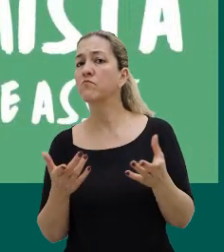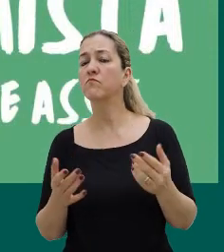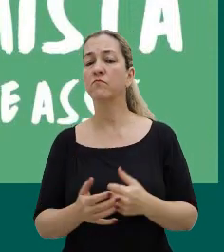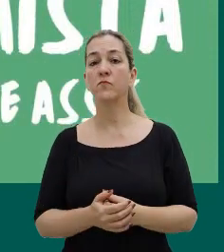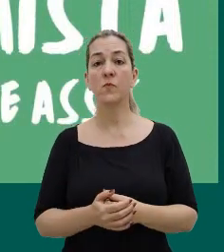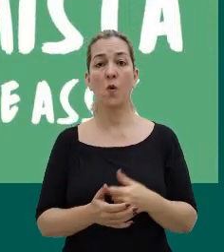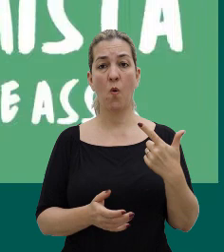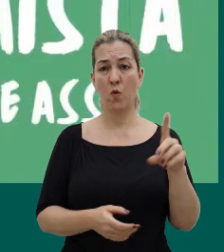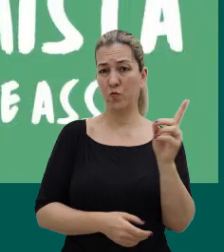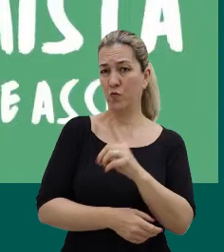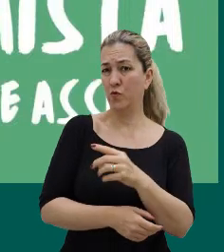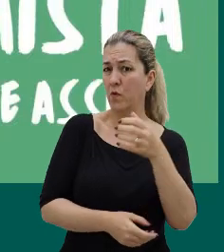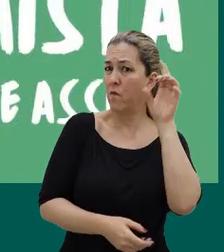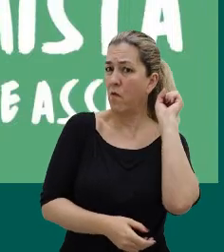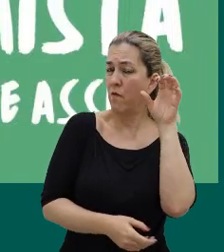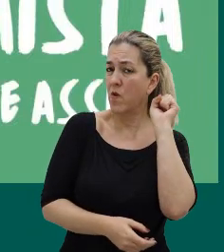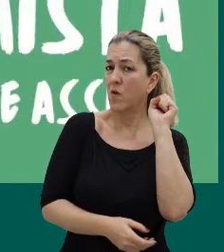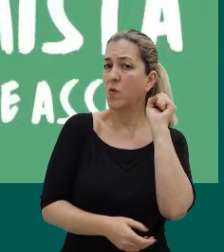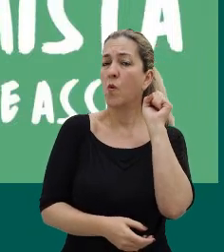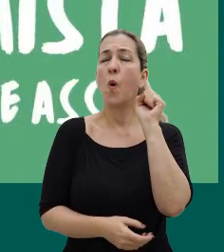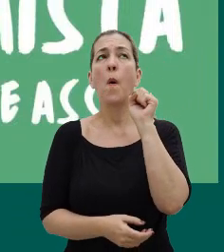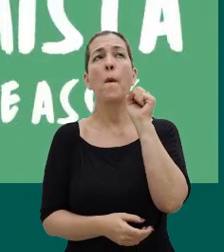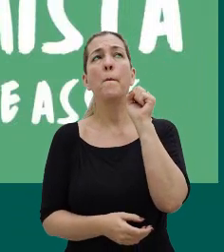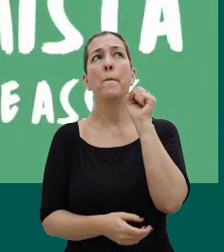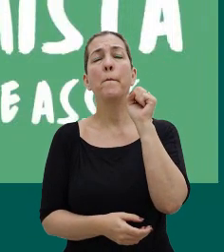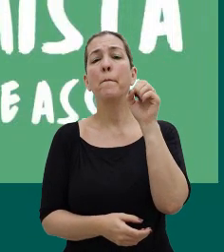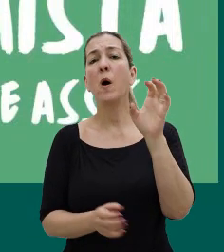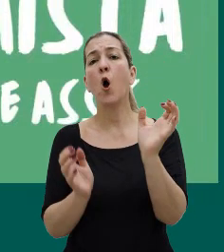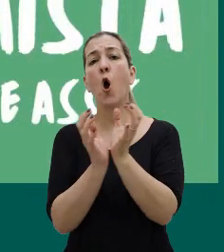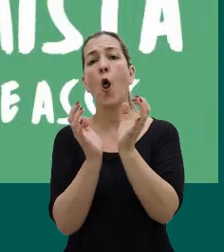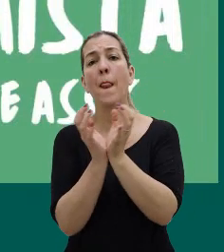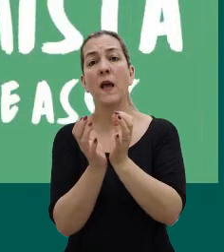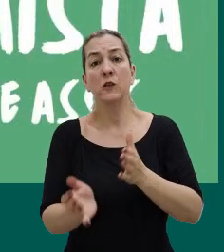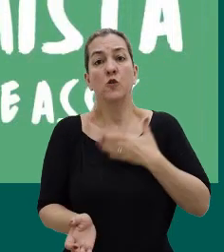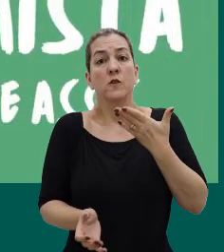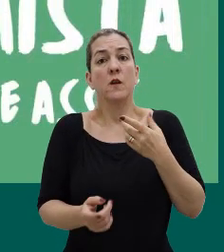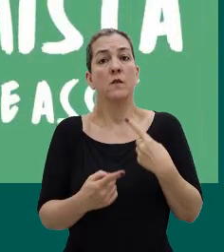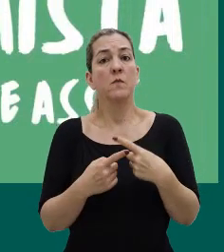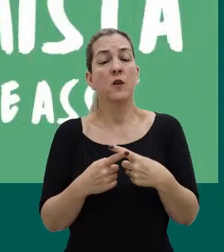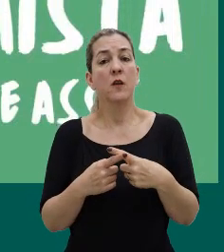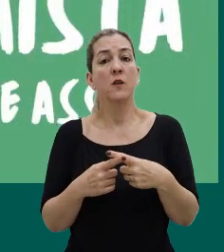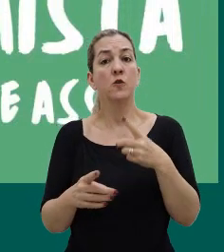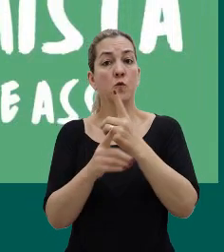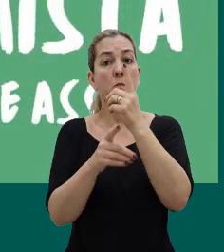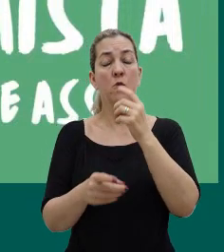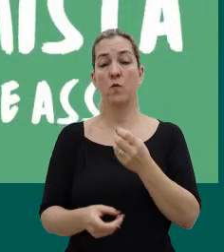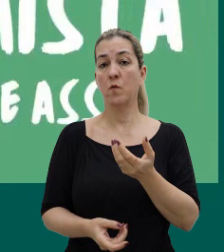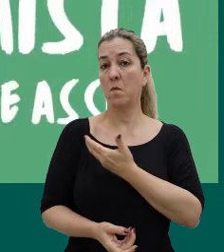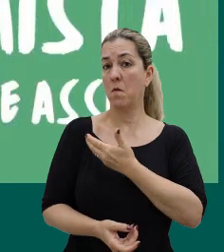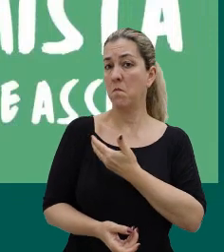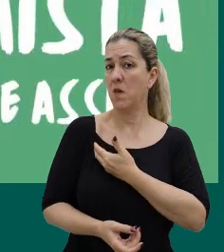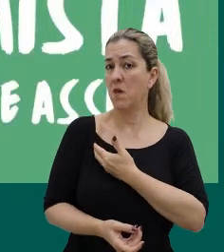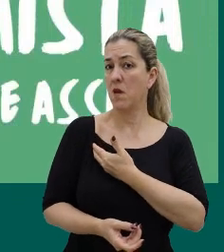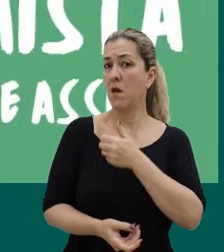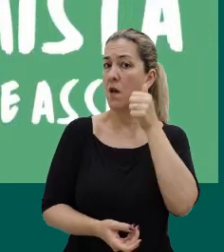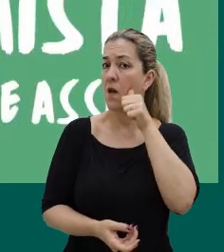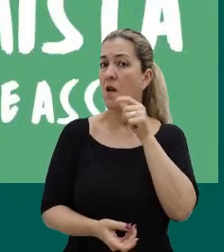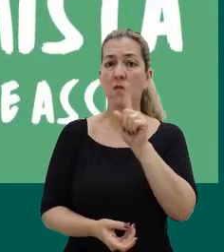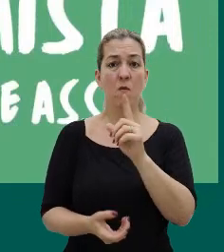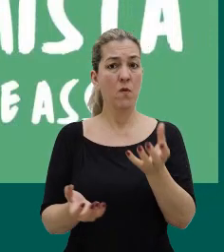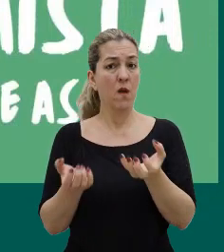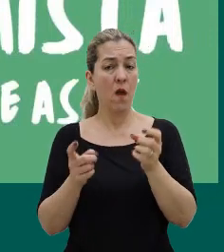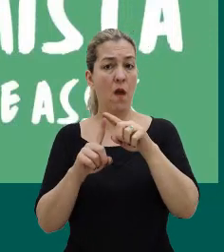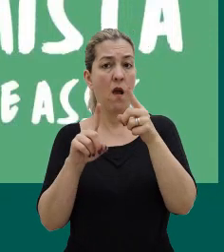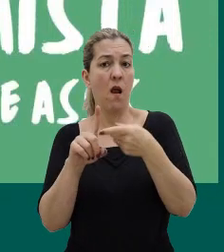Outro dia eu estava escutando de uma colega muito assustada porque descobriu que uma amiga não tem desejo de ter filhos, né,